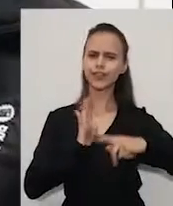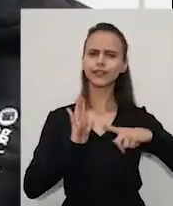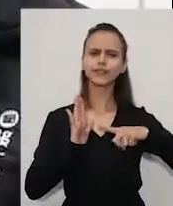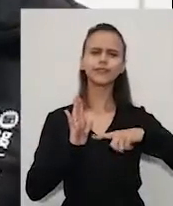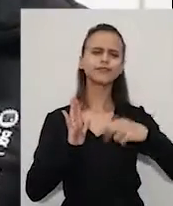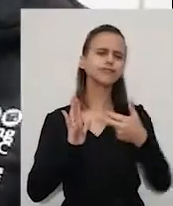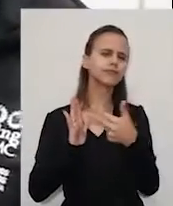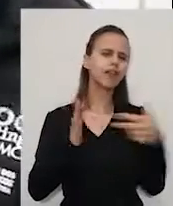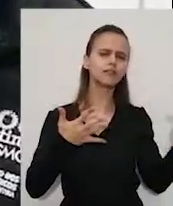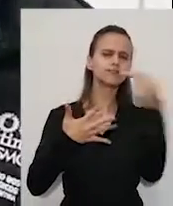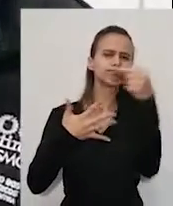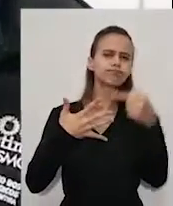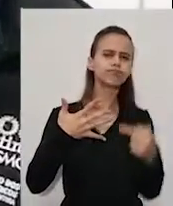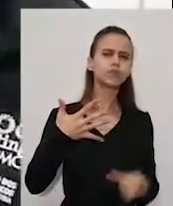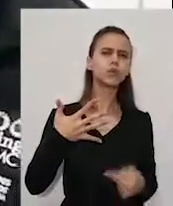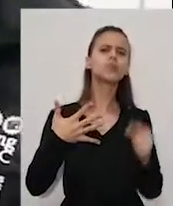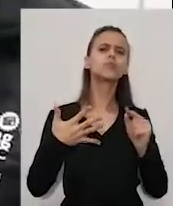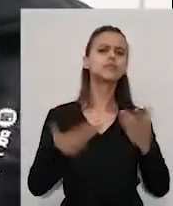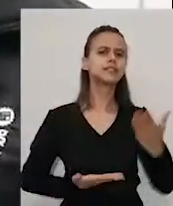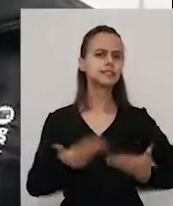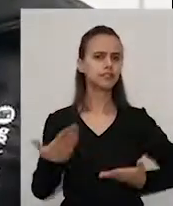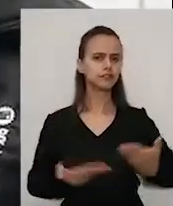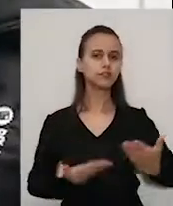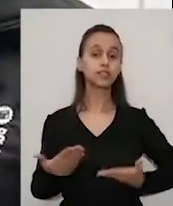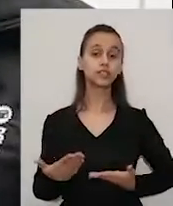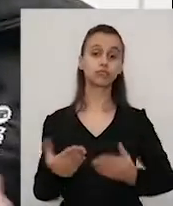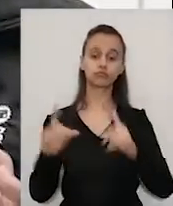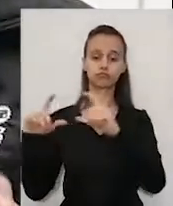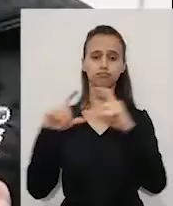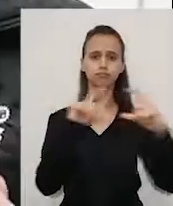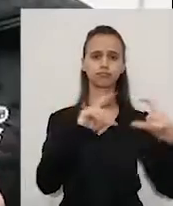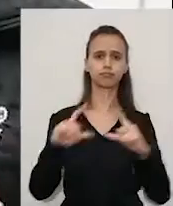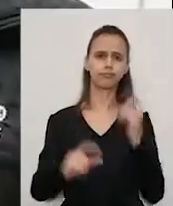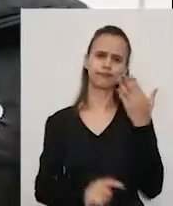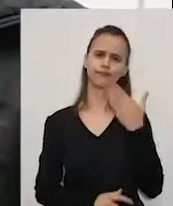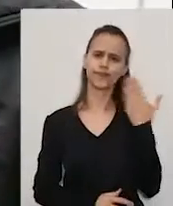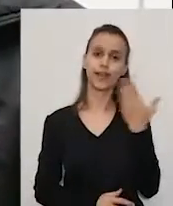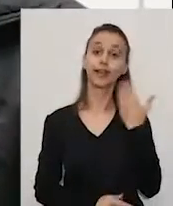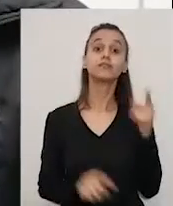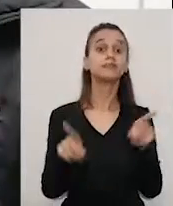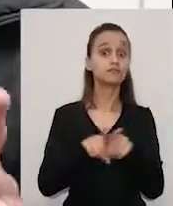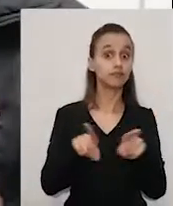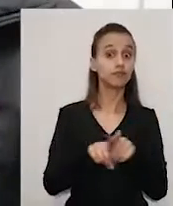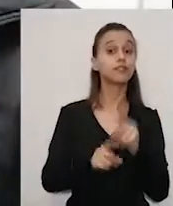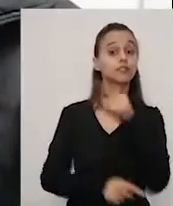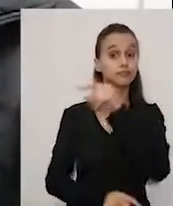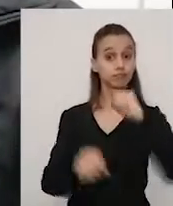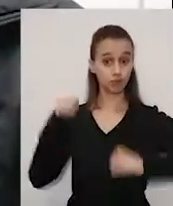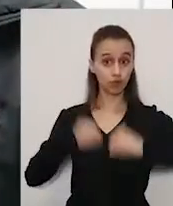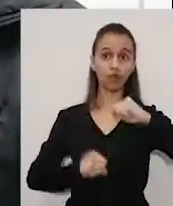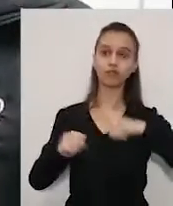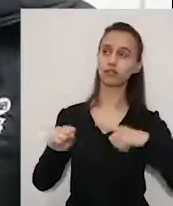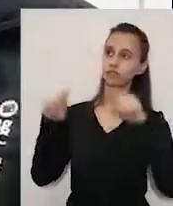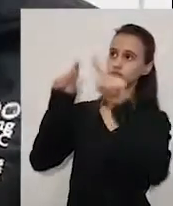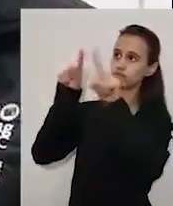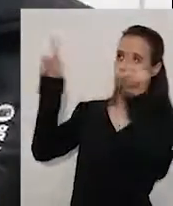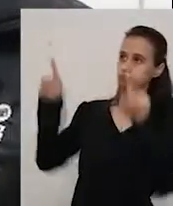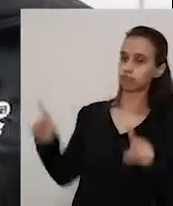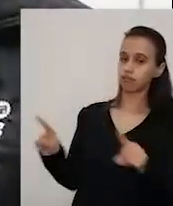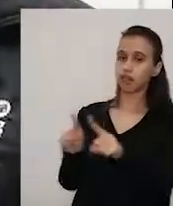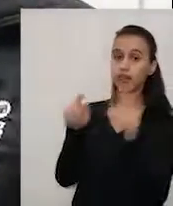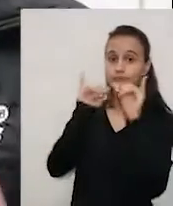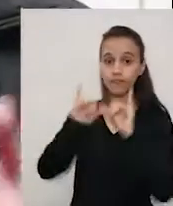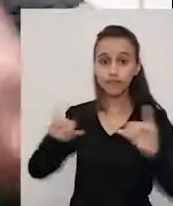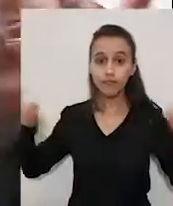mão, isso mesmo. E também, em breve, disponível nas principais empresas, nos quadros de avisos com os QR